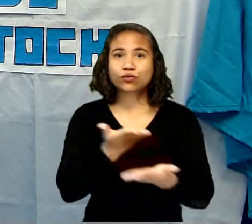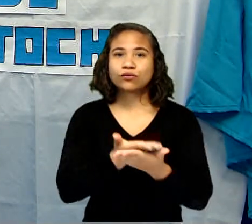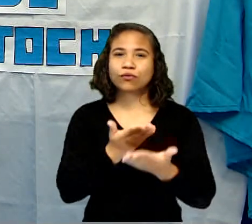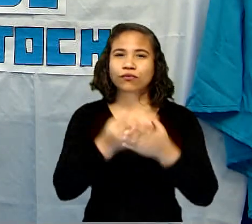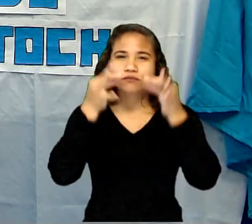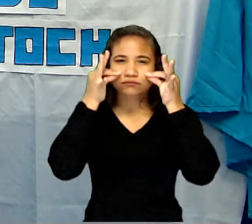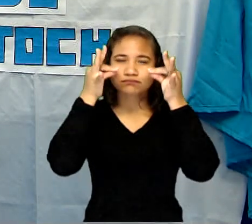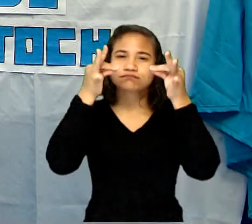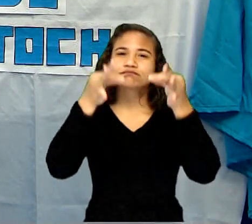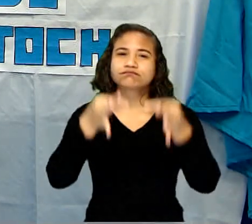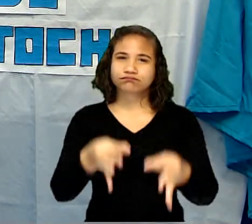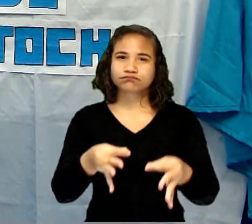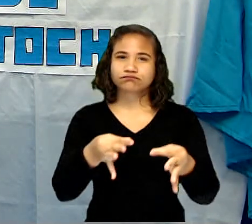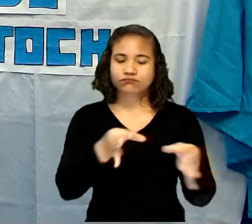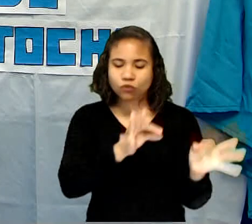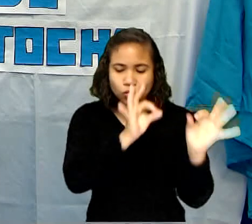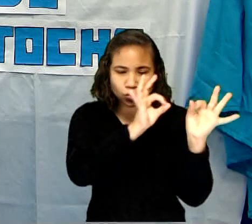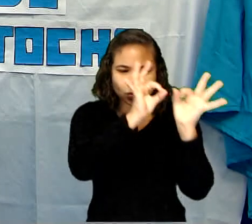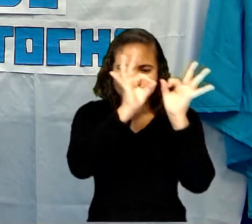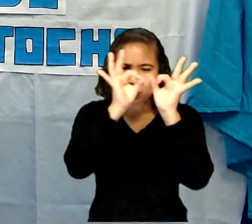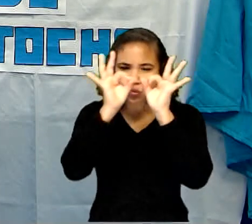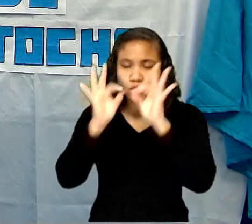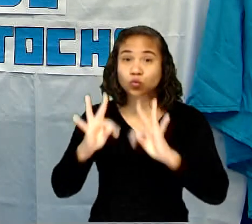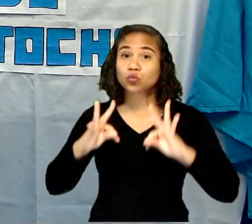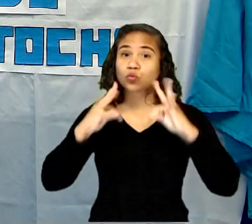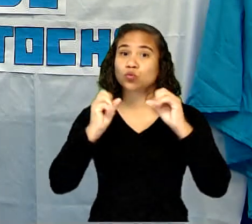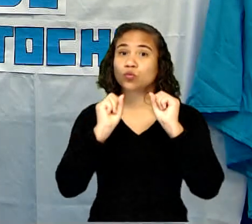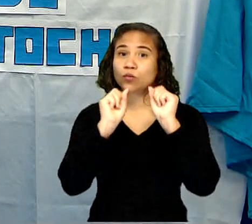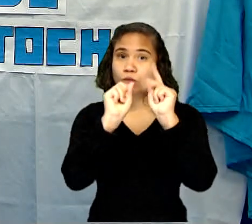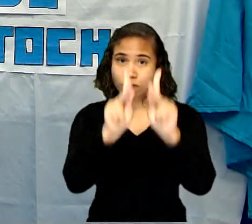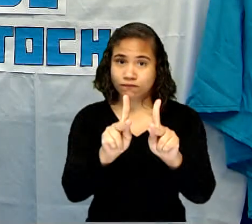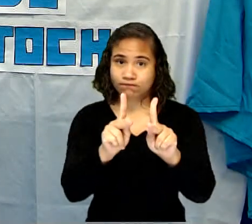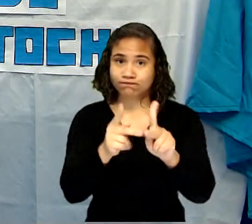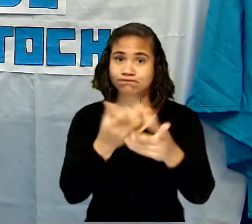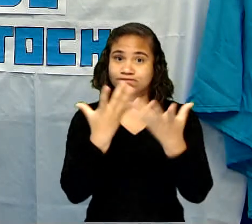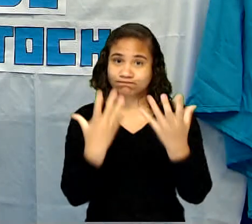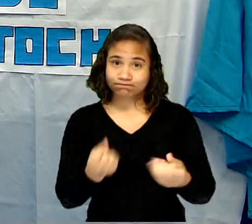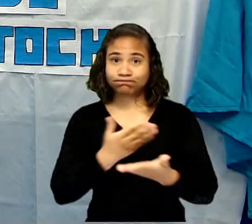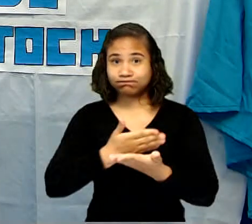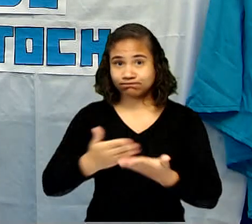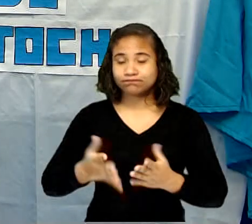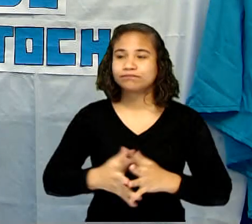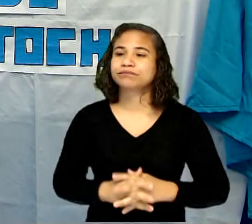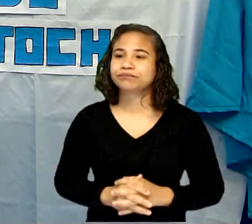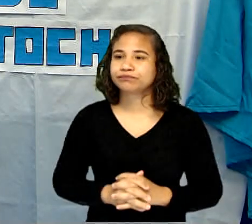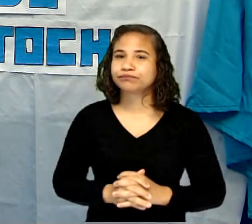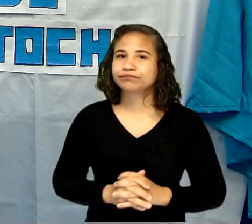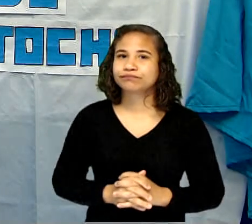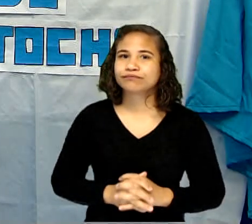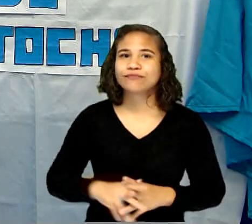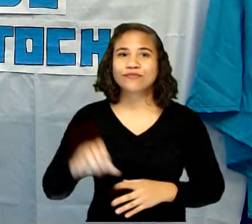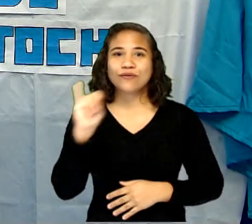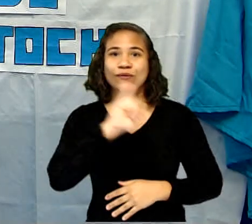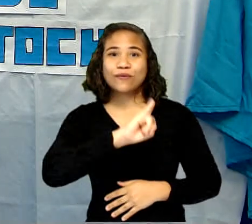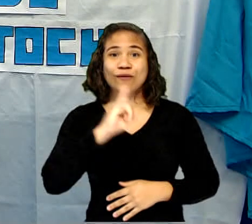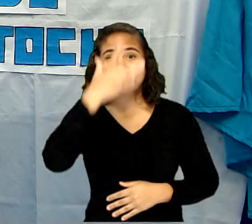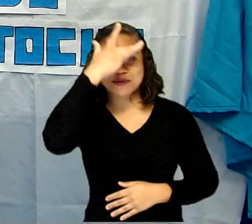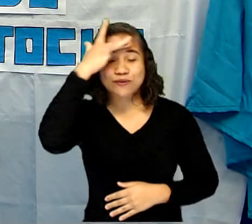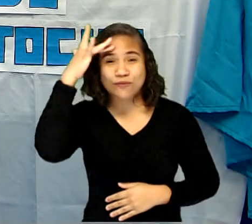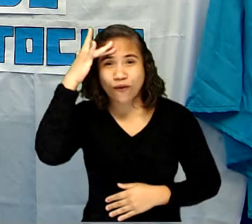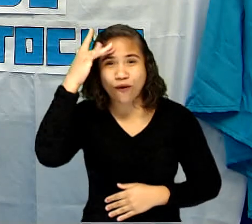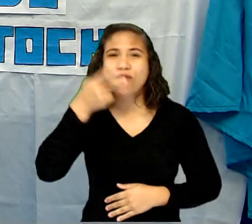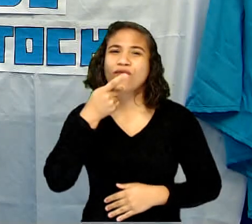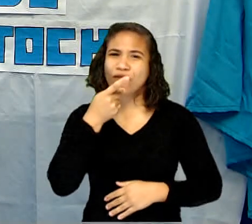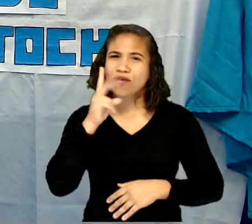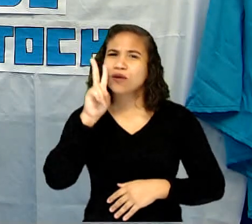bem atenção em tudo que eles vão dizer, ok? Vamos embora! Oi gente, eu vou falar sobre